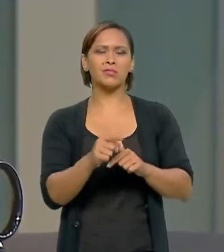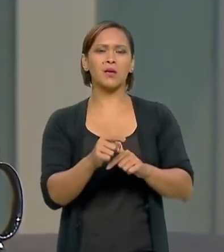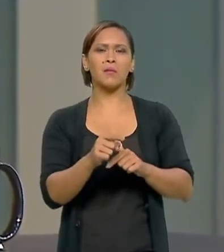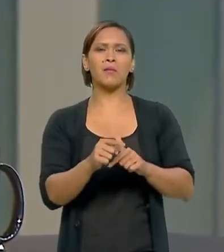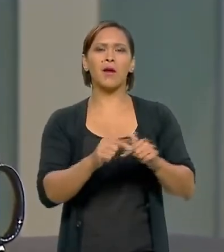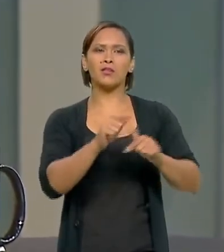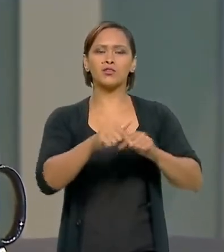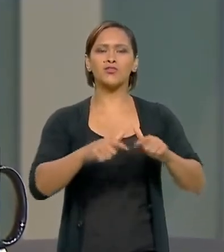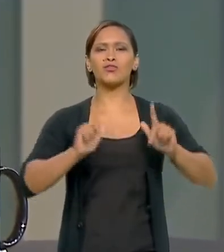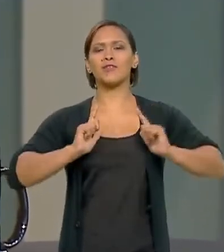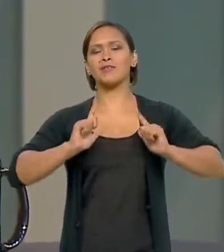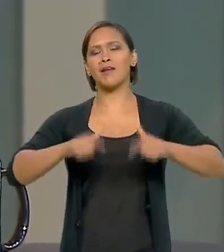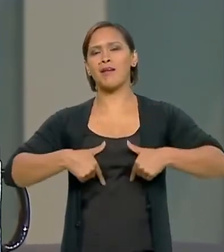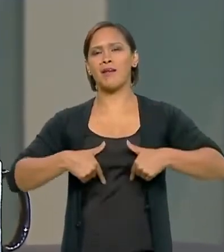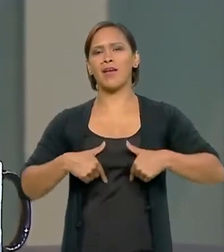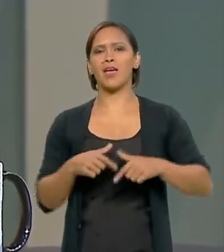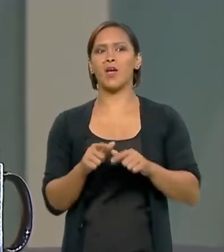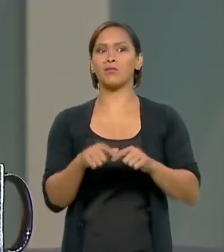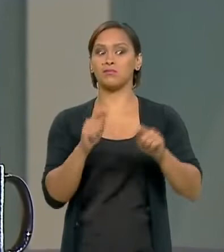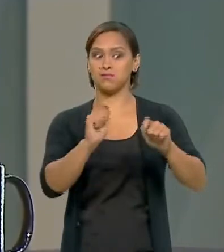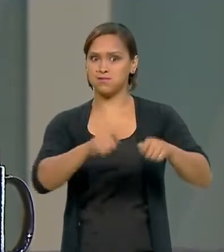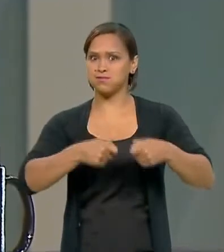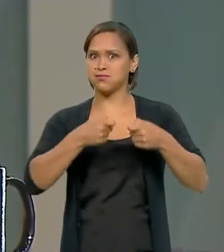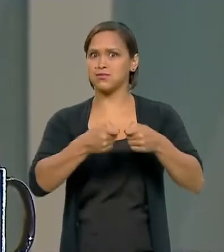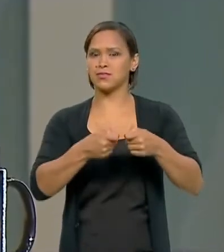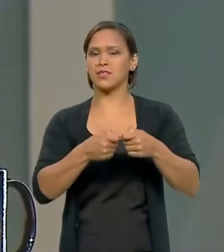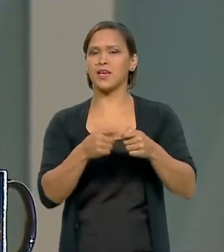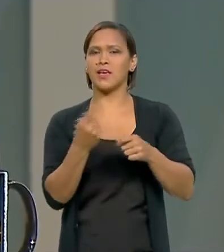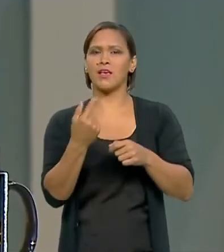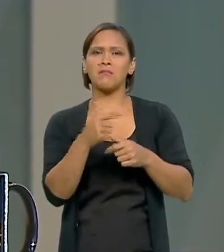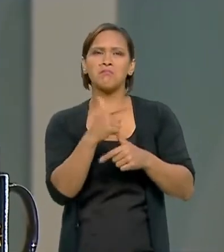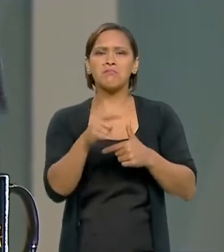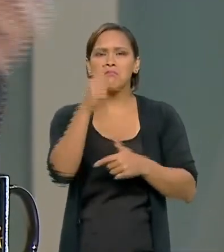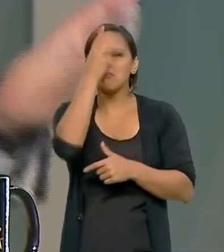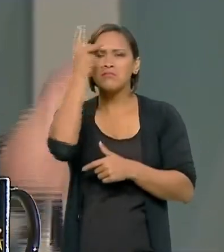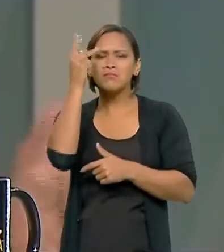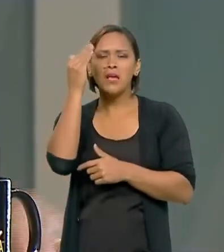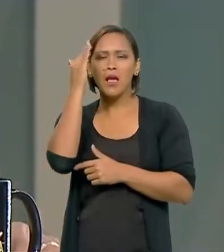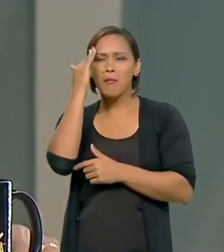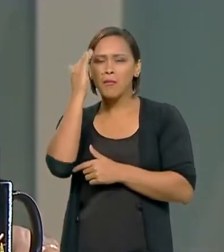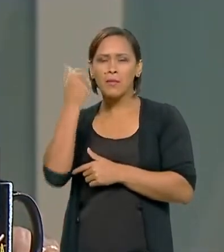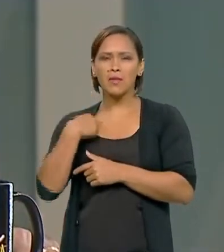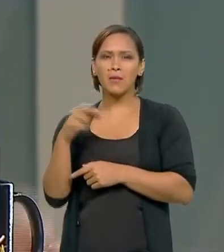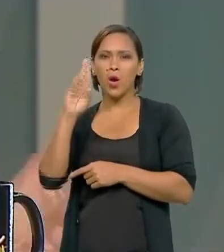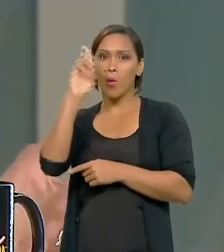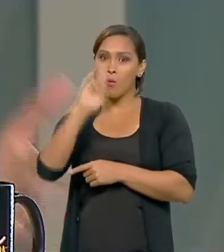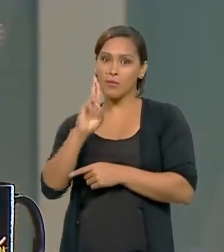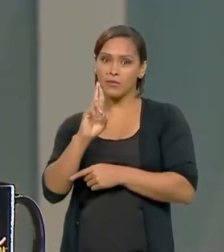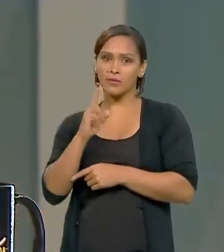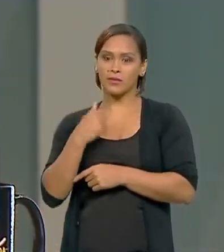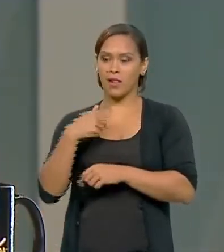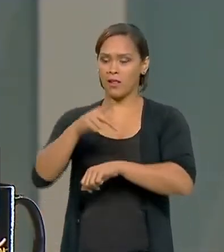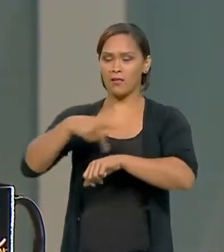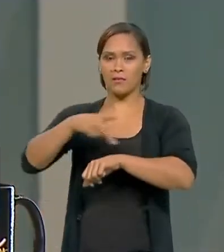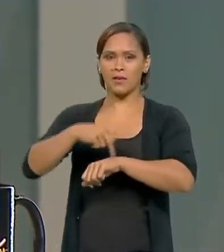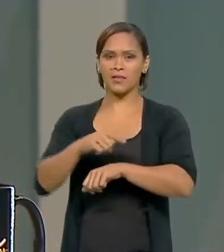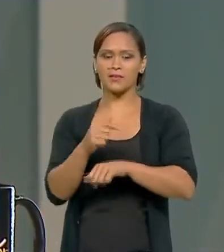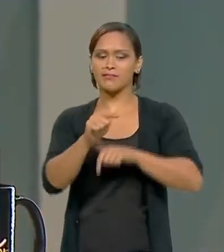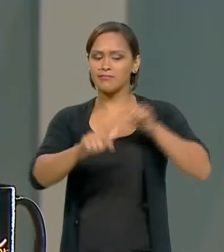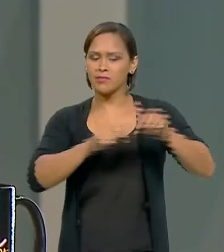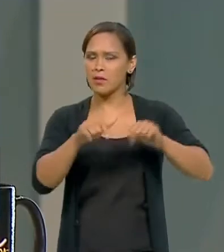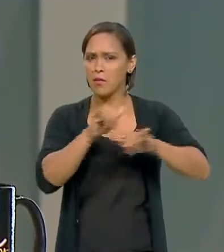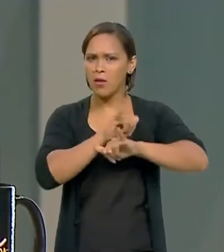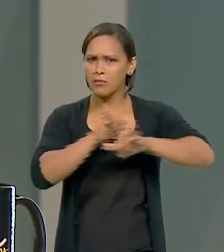inteligência de Israel que é extremamente exigido ninguém sabe o trabalho do serviço de inteligência russo esses trabalhos não